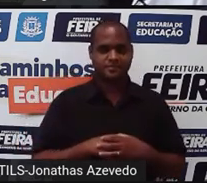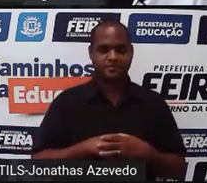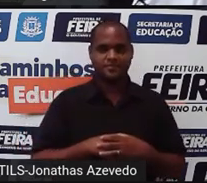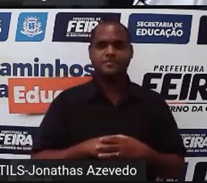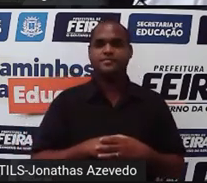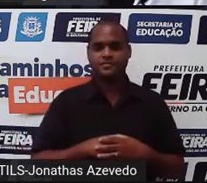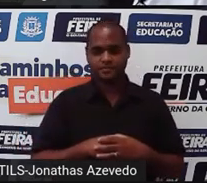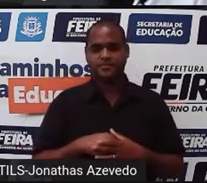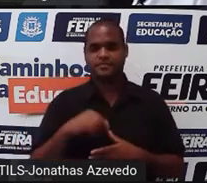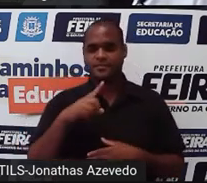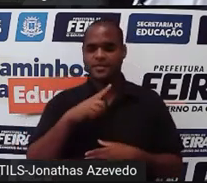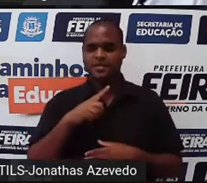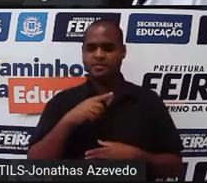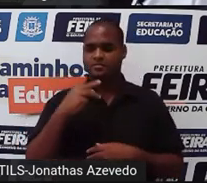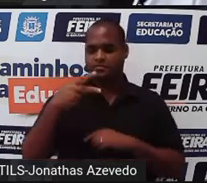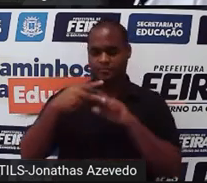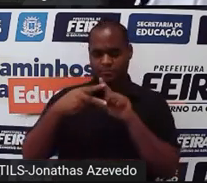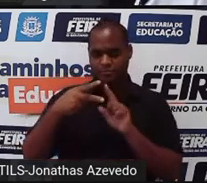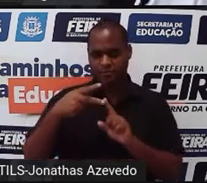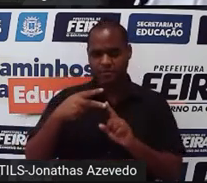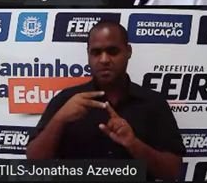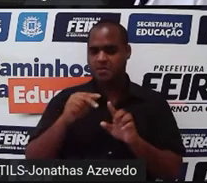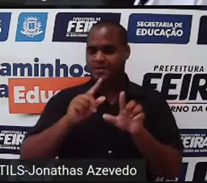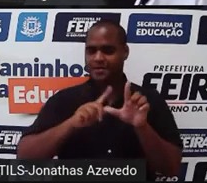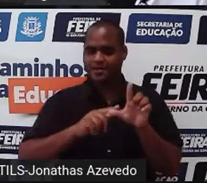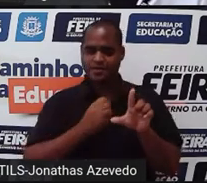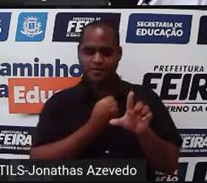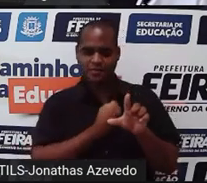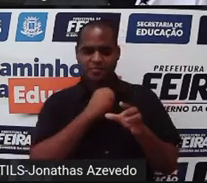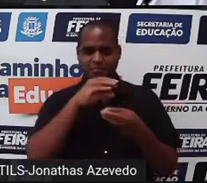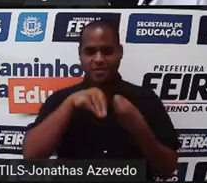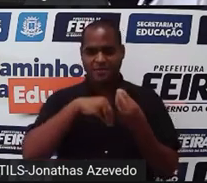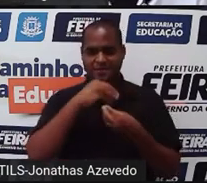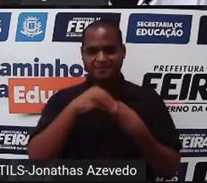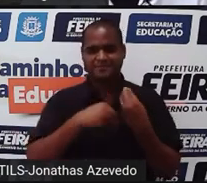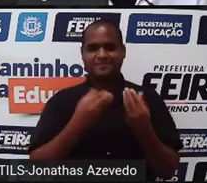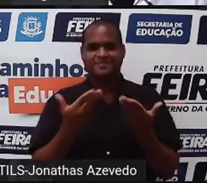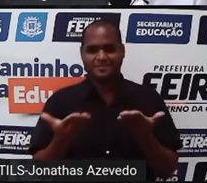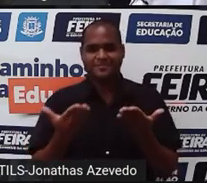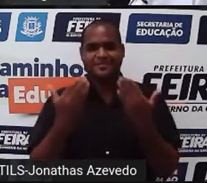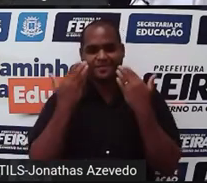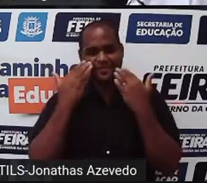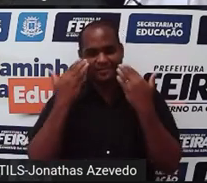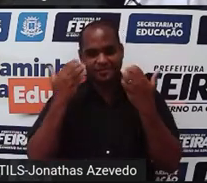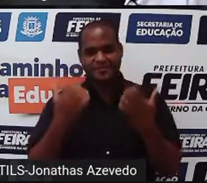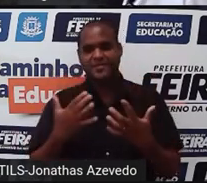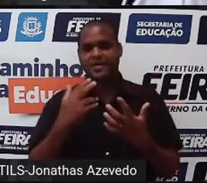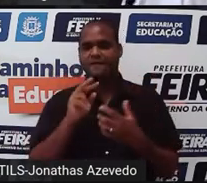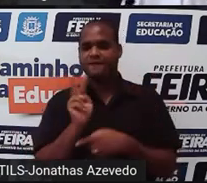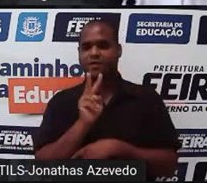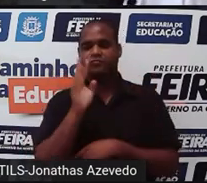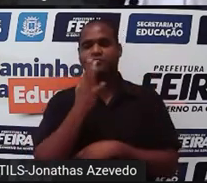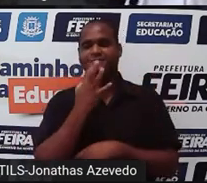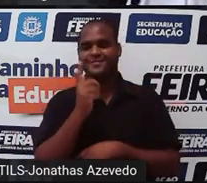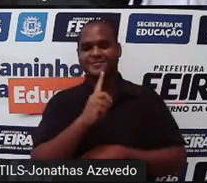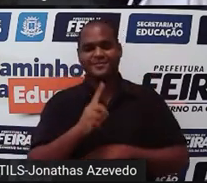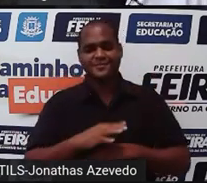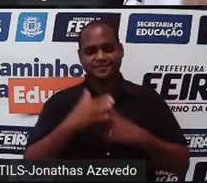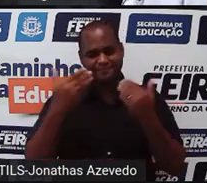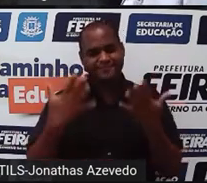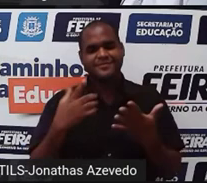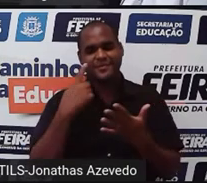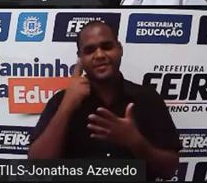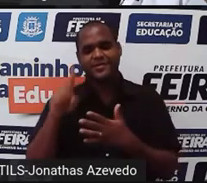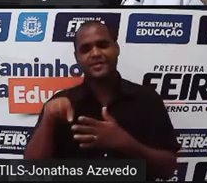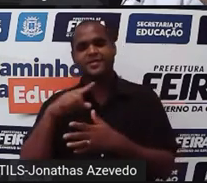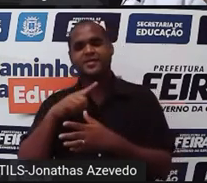duas incógnitas. que são incógnitas? São as letras que representam os valores desconhecidos. Nesse caso eu